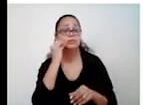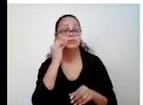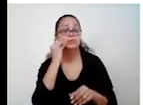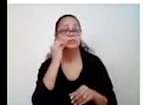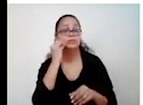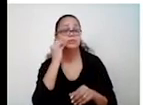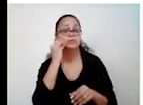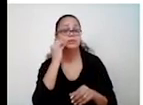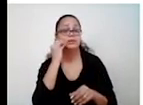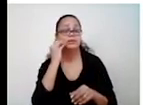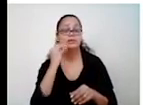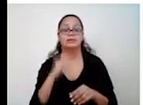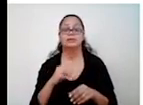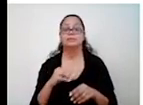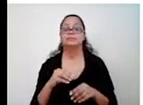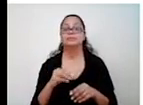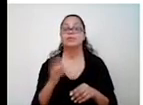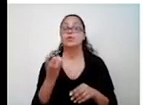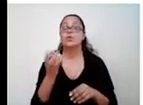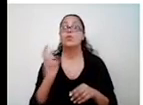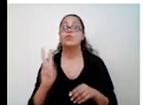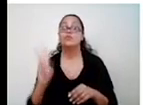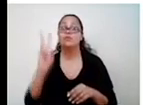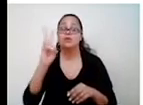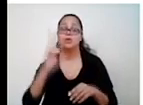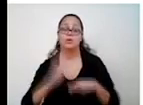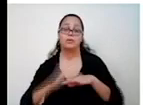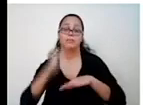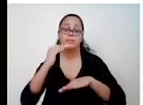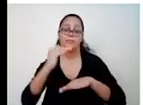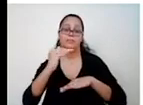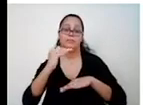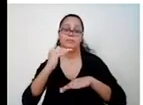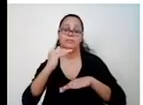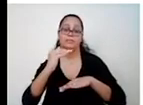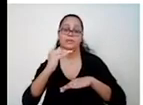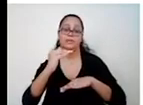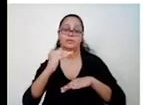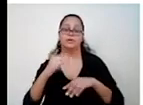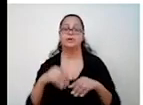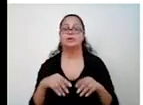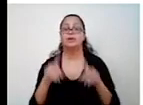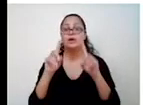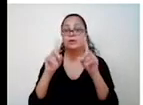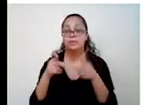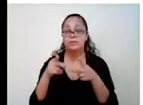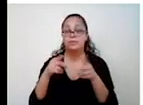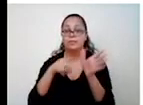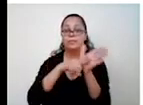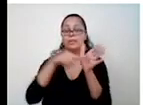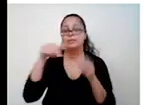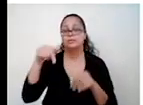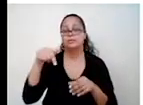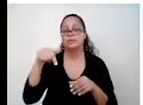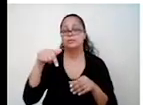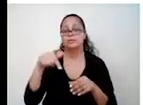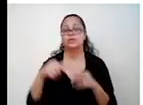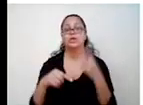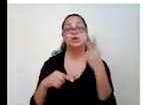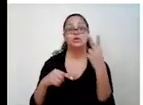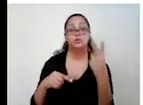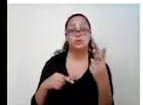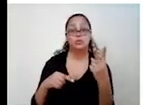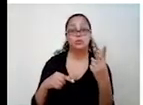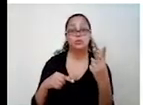raciocínio. Vou testar o número maior negativo. O menos 7 sendo negativo. 2 vezes menos